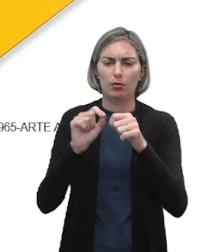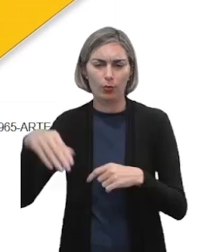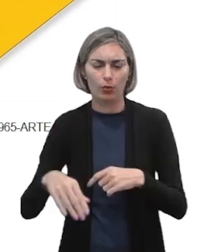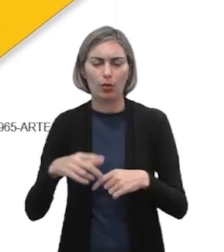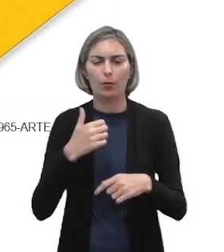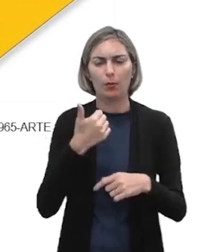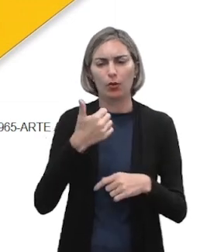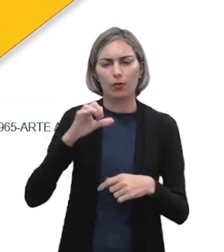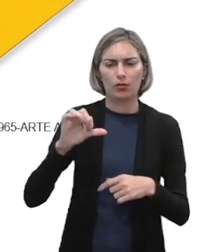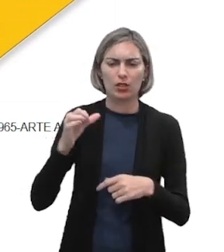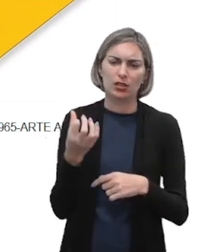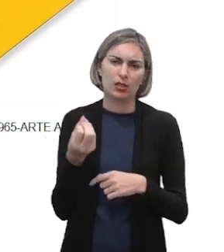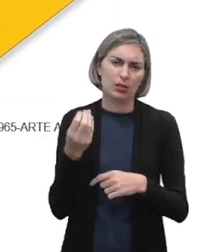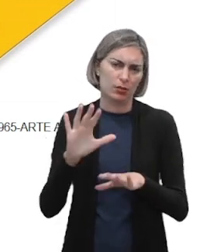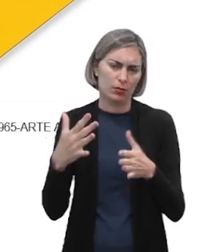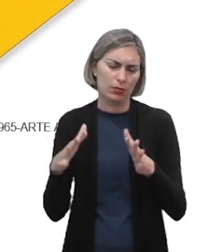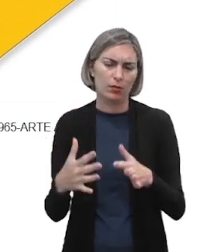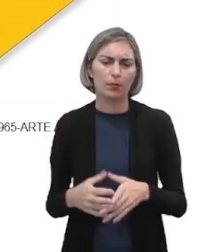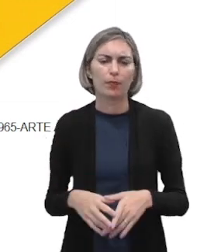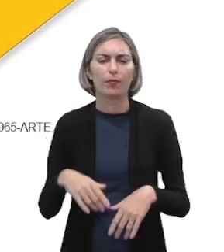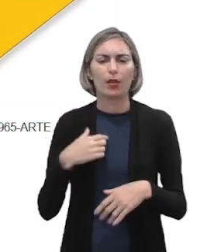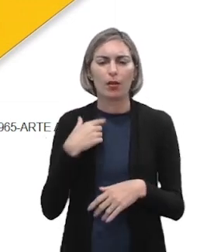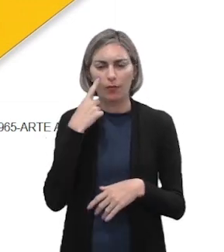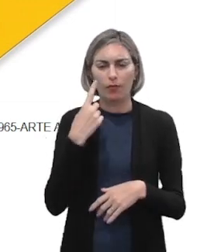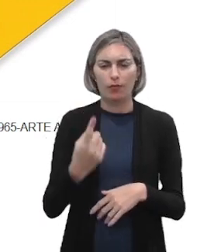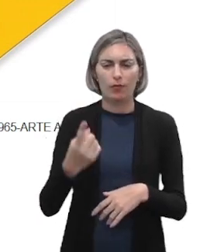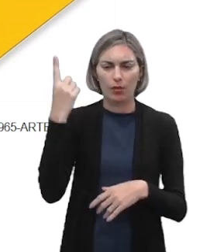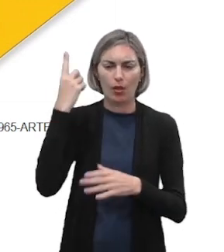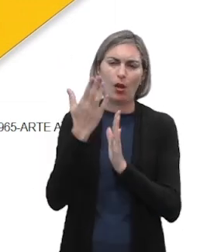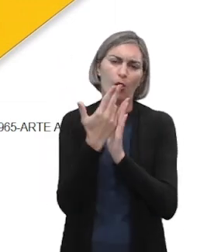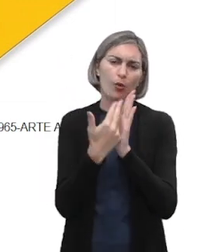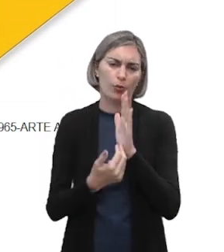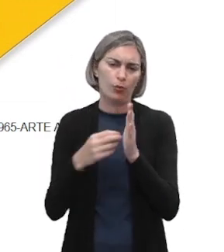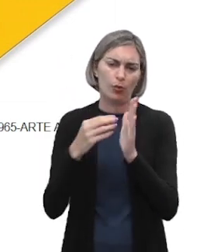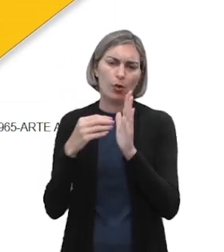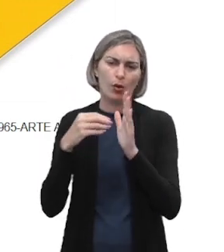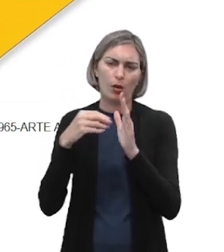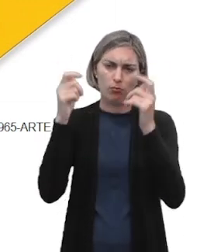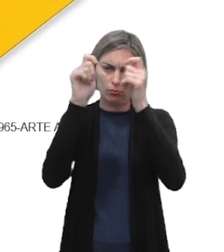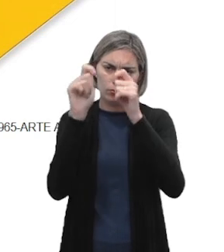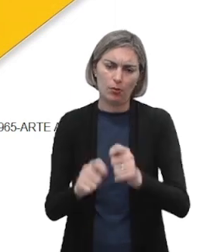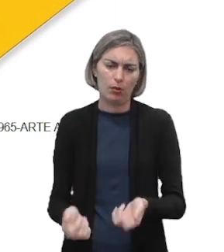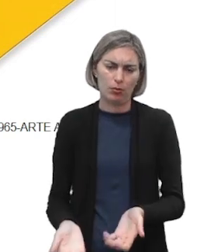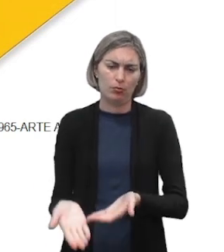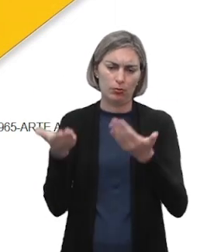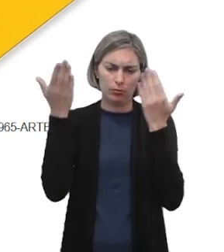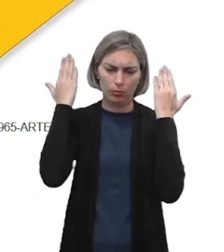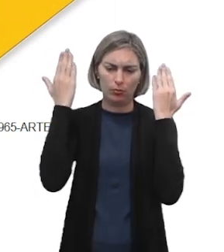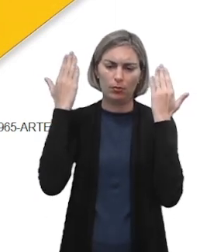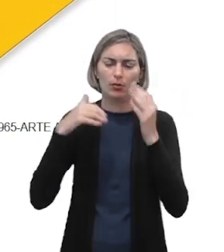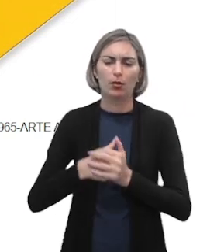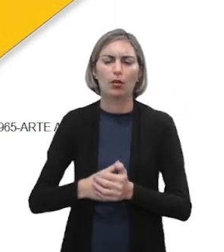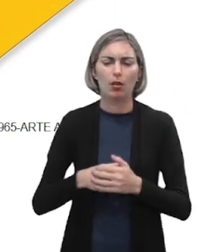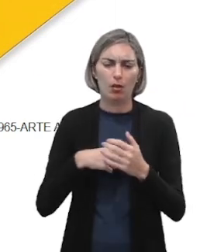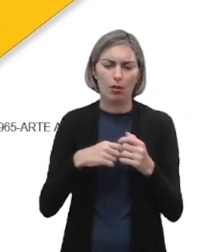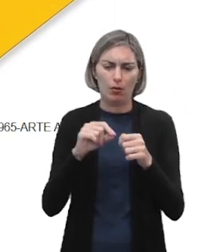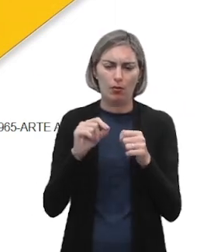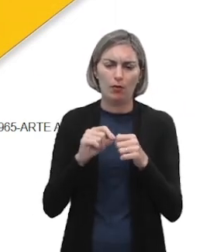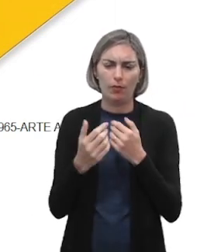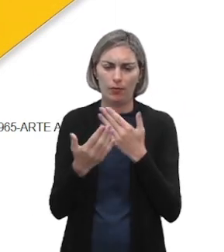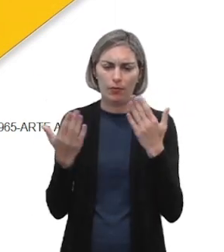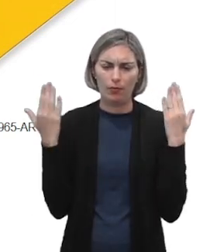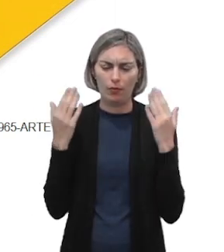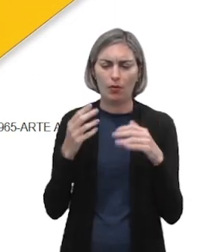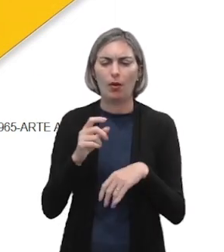juntas. Então, aí vocês podem ver algumas das obras de Max Bill, Engineering Blue.